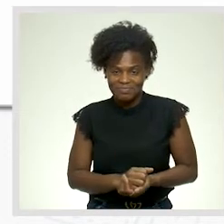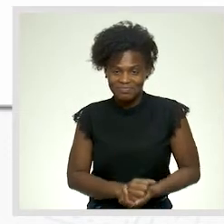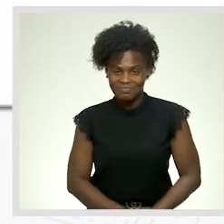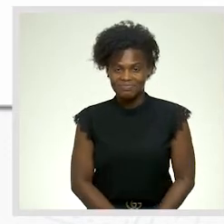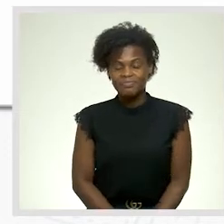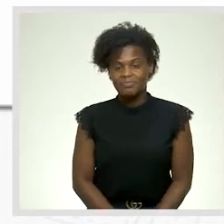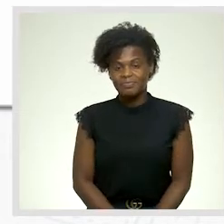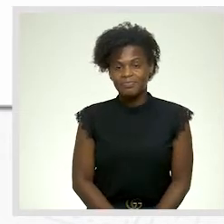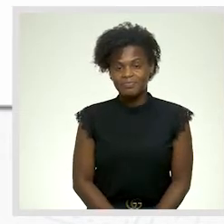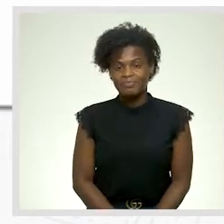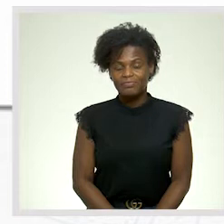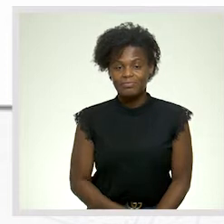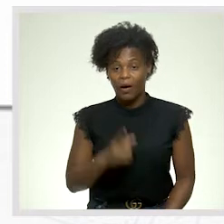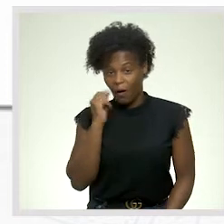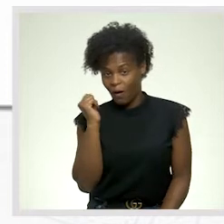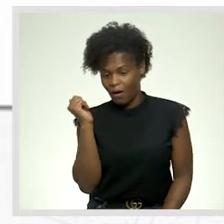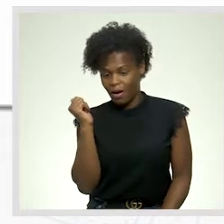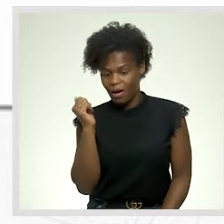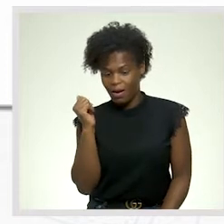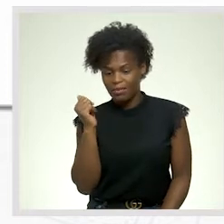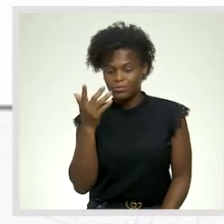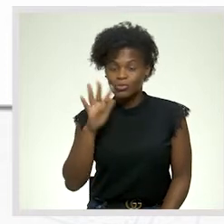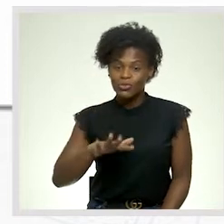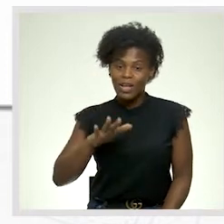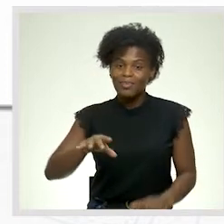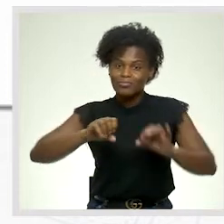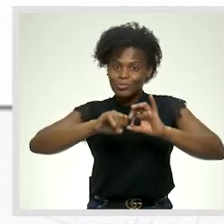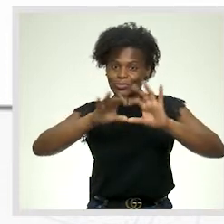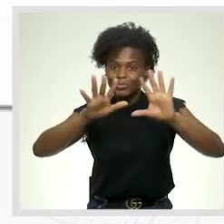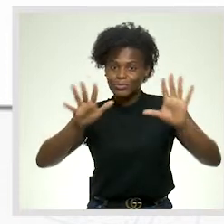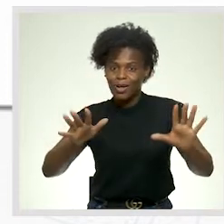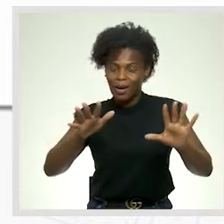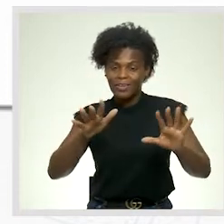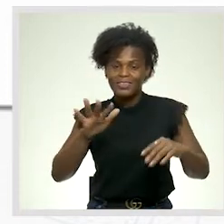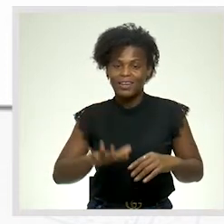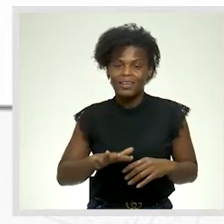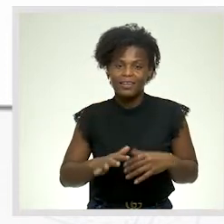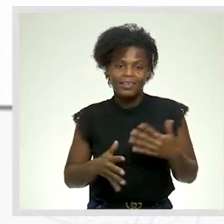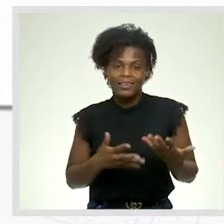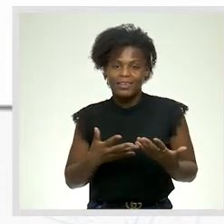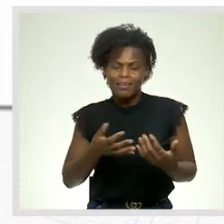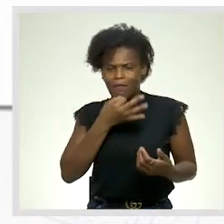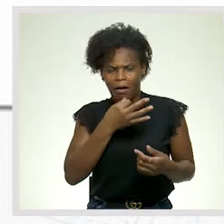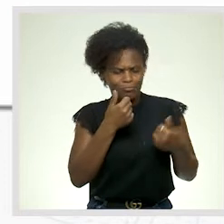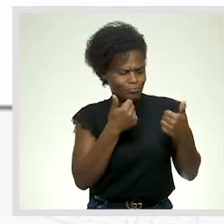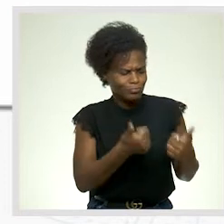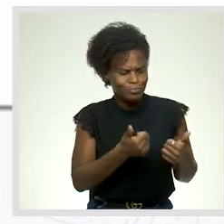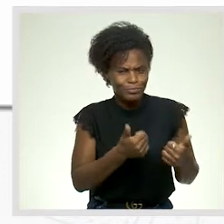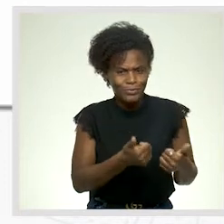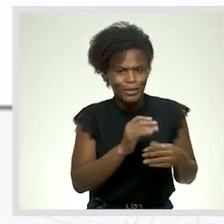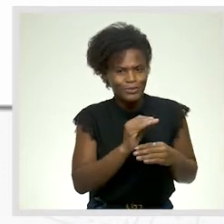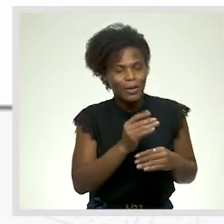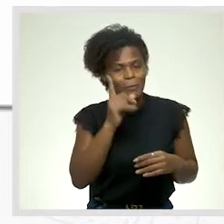Ora, ele está claramente a elogiar a sua